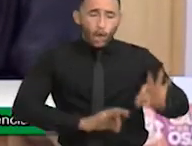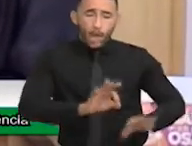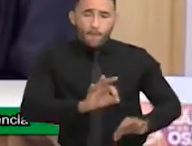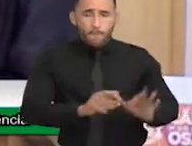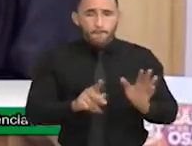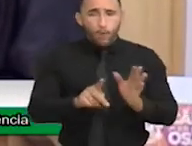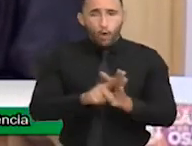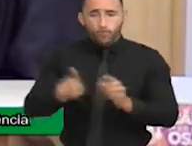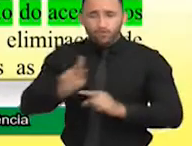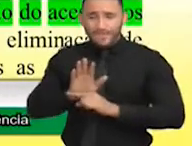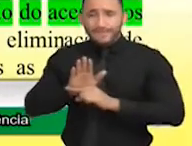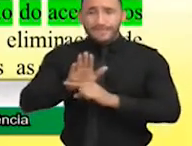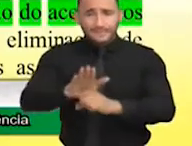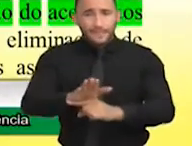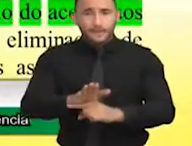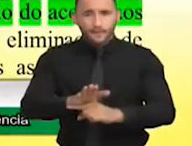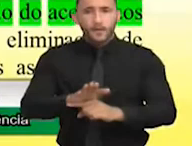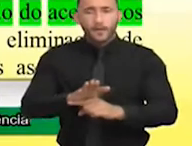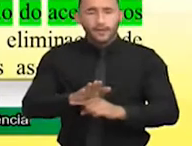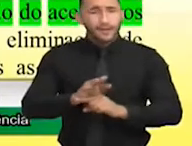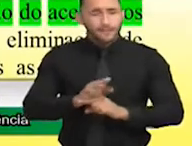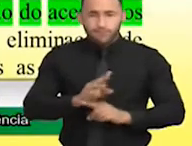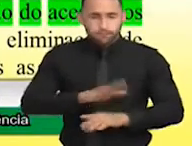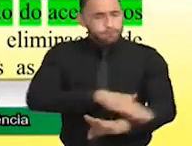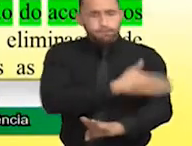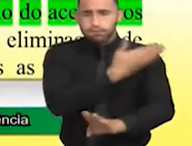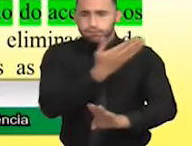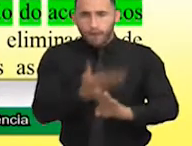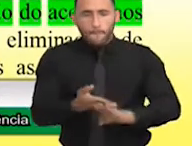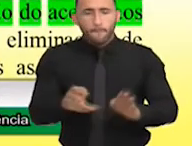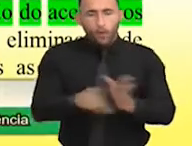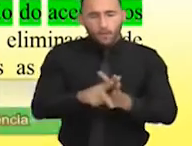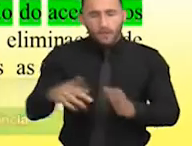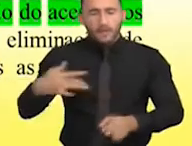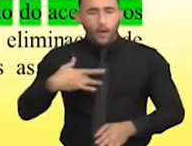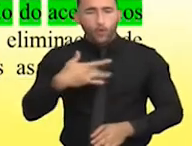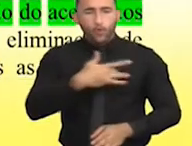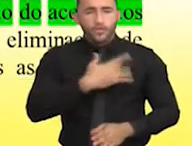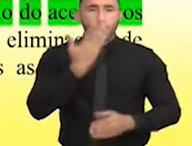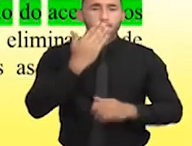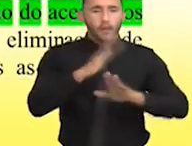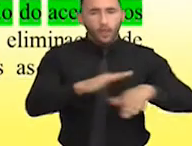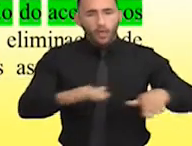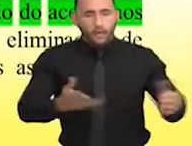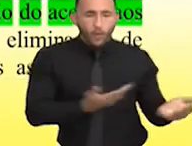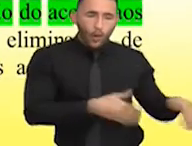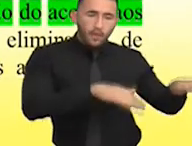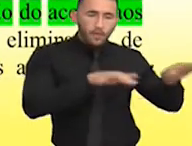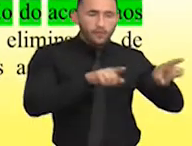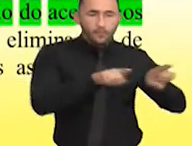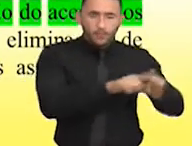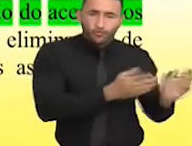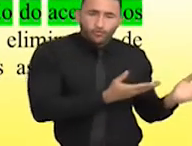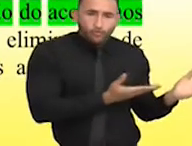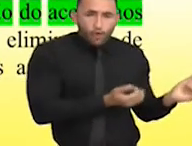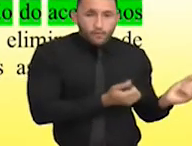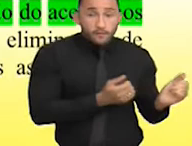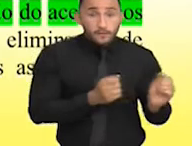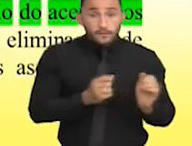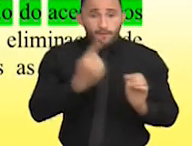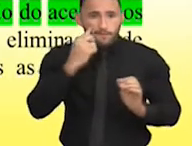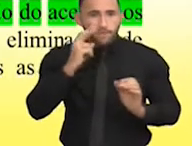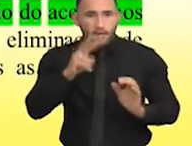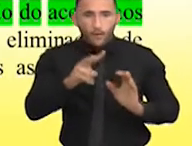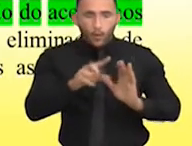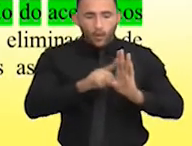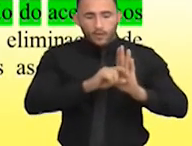integral à saúde da criança, do adolescente e do jovem, observando-se os seguintes preceitos, inciso 2,